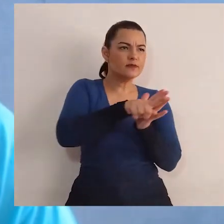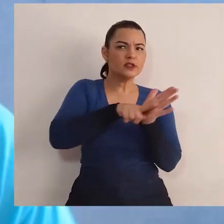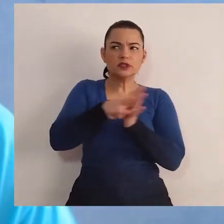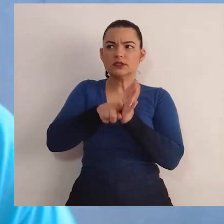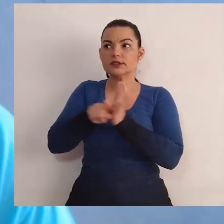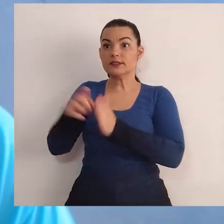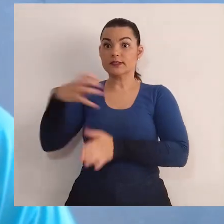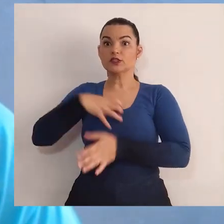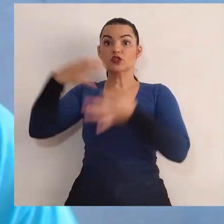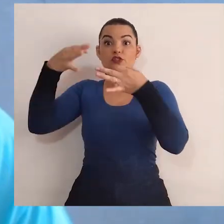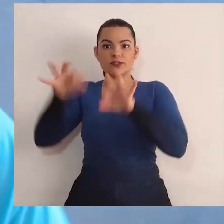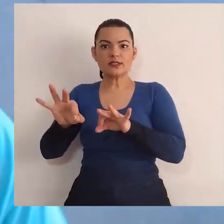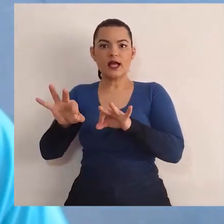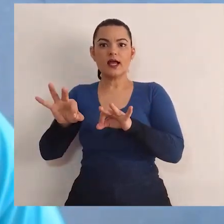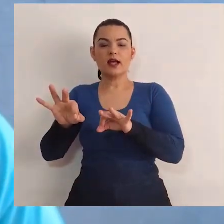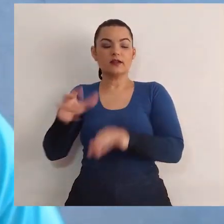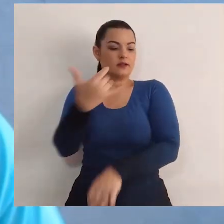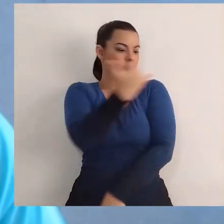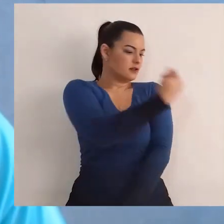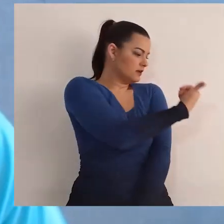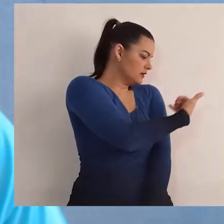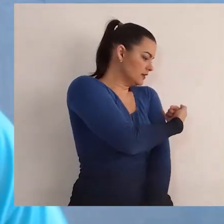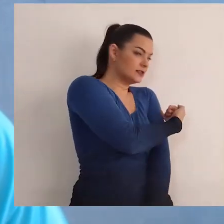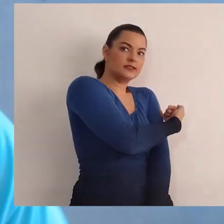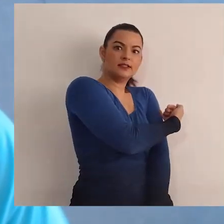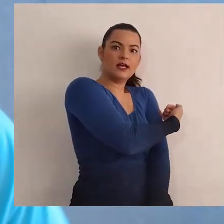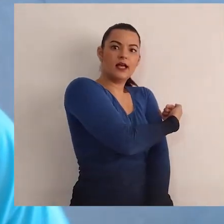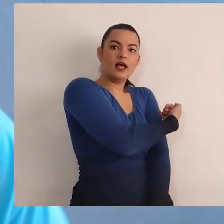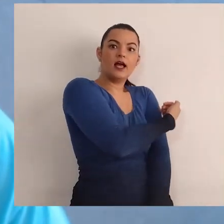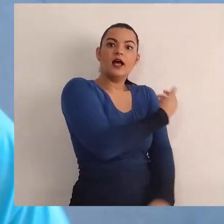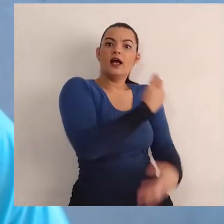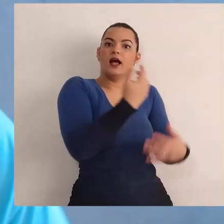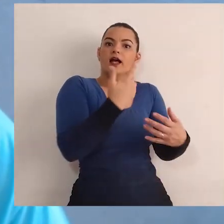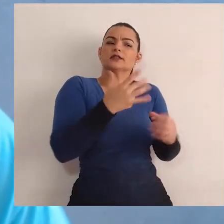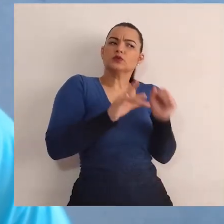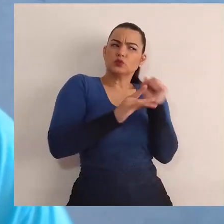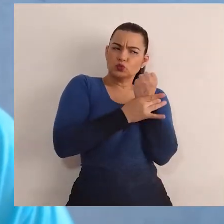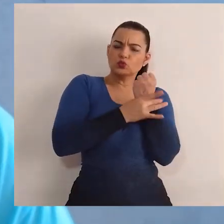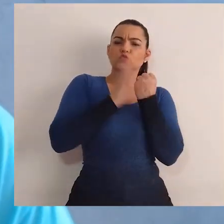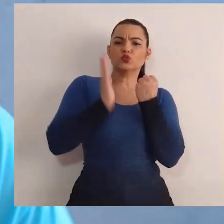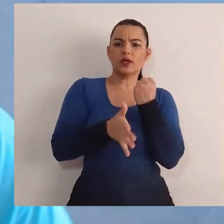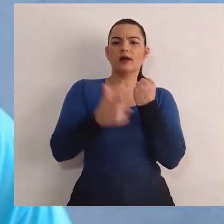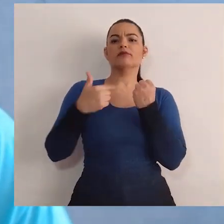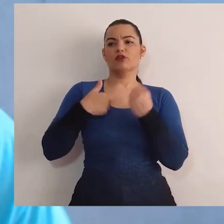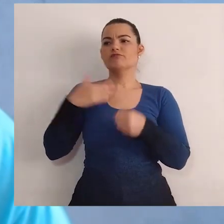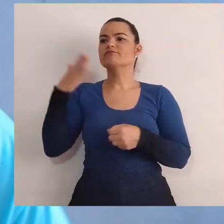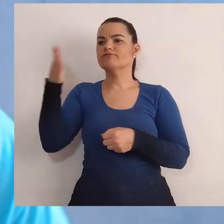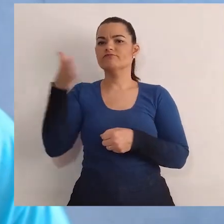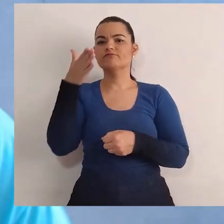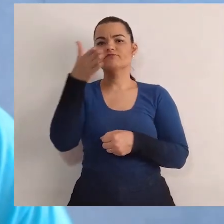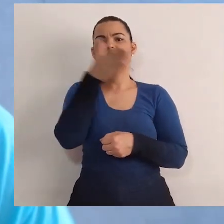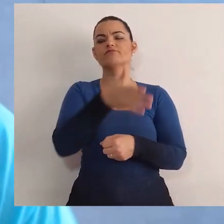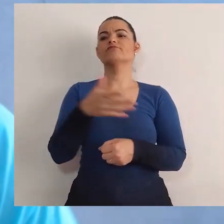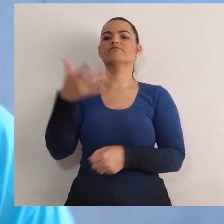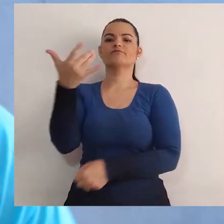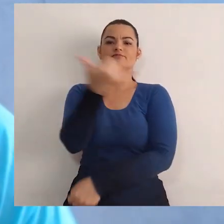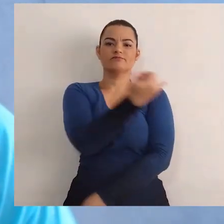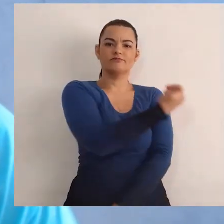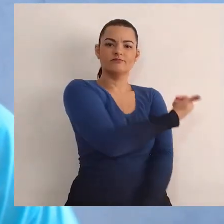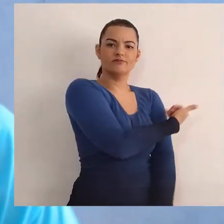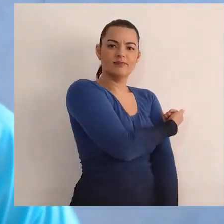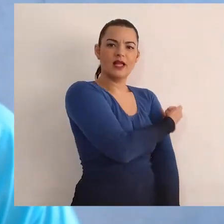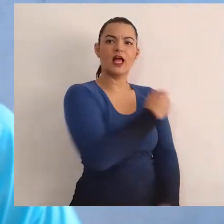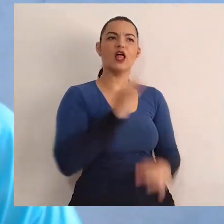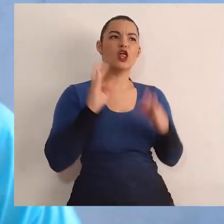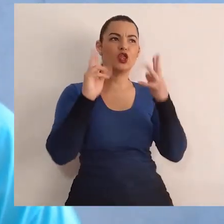de investigação, tendo certeza da segurança da vacina. Ah, eu ia vacinar todas as crianças.